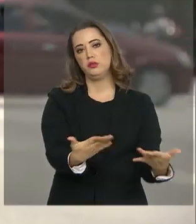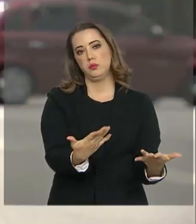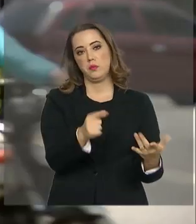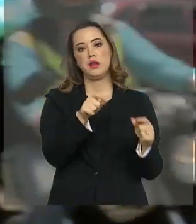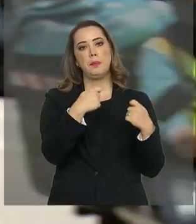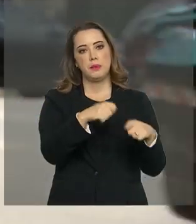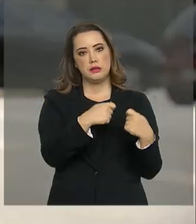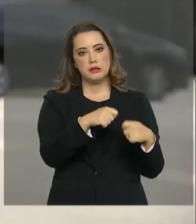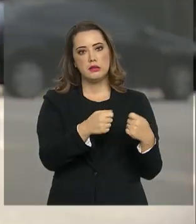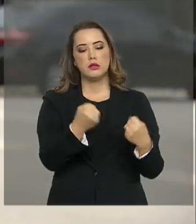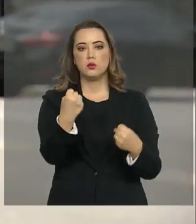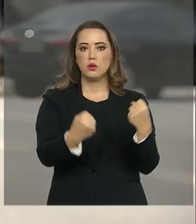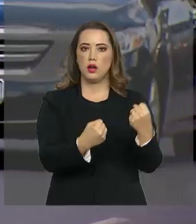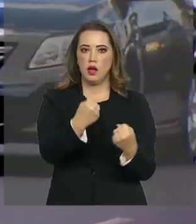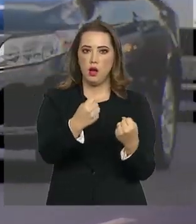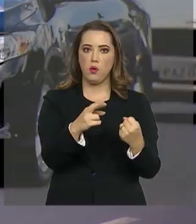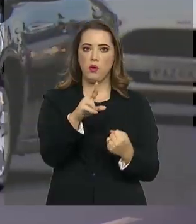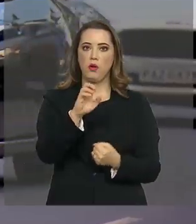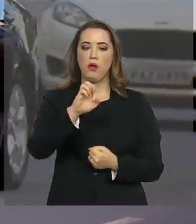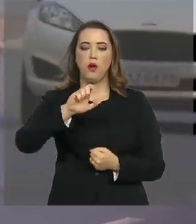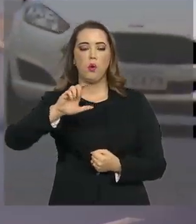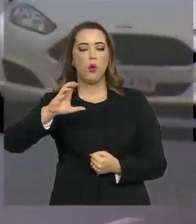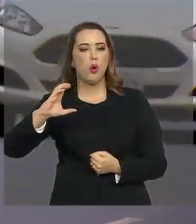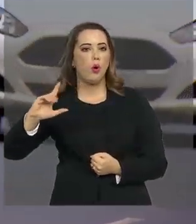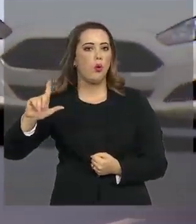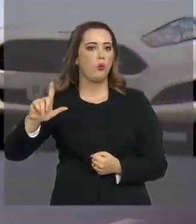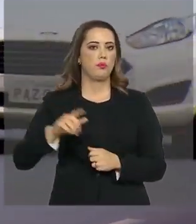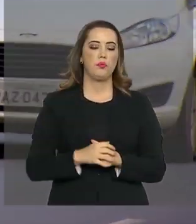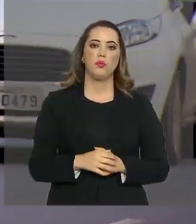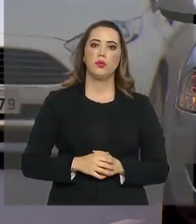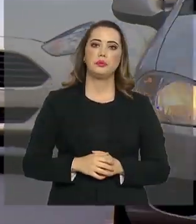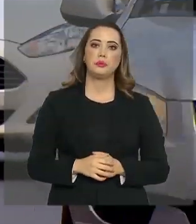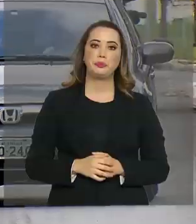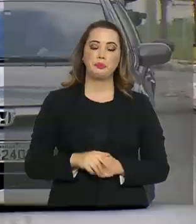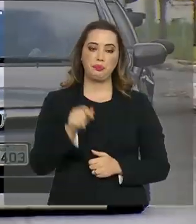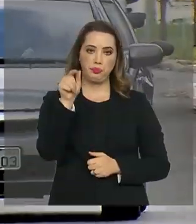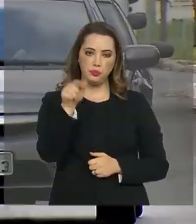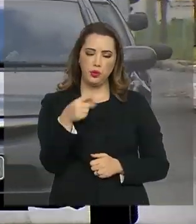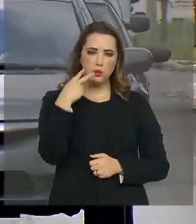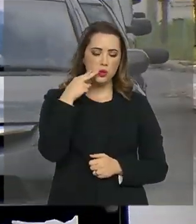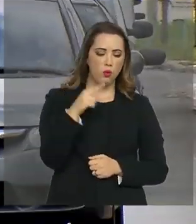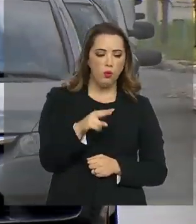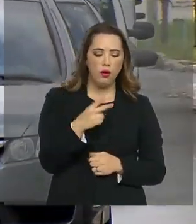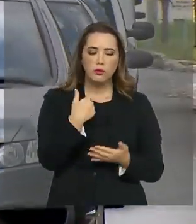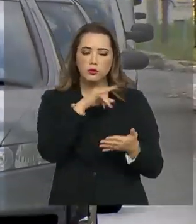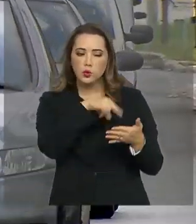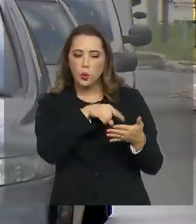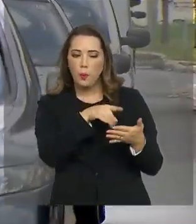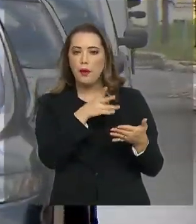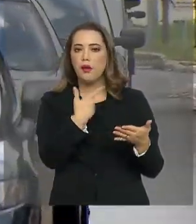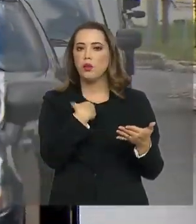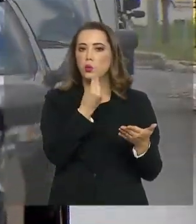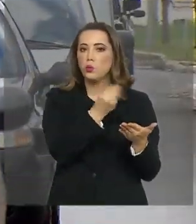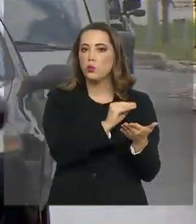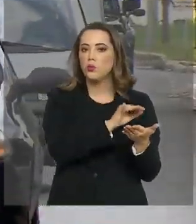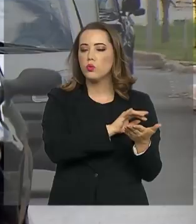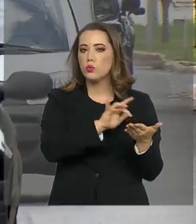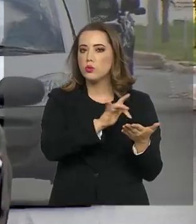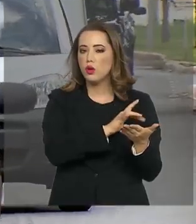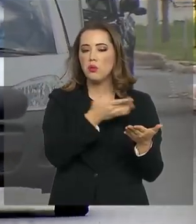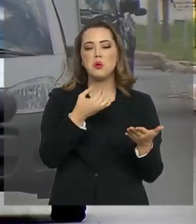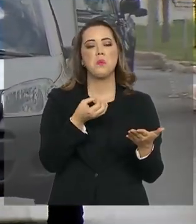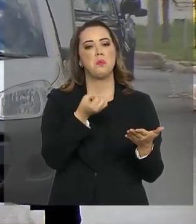o veículo precisa passar por algum recall. Para o motorista, a carteira digital significa conforto, praticidade